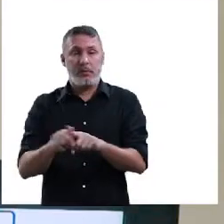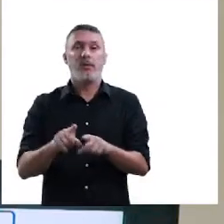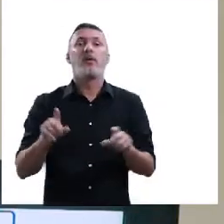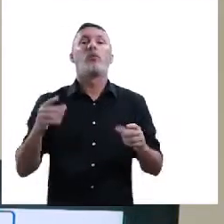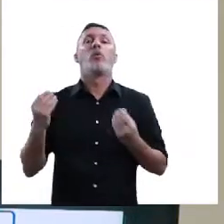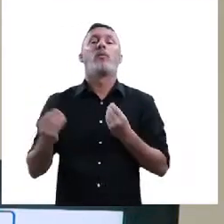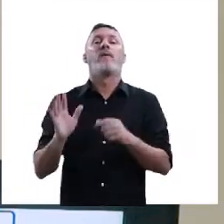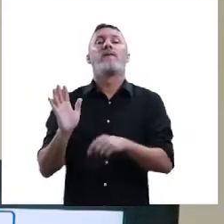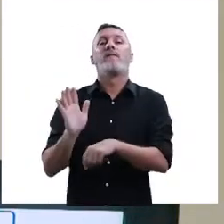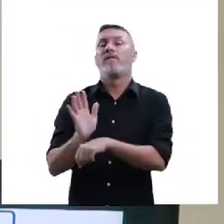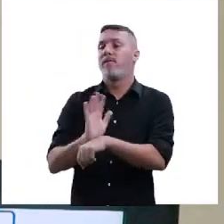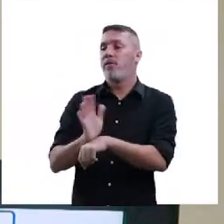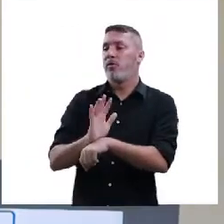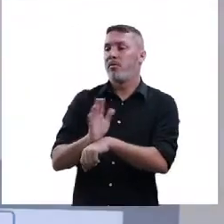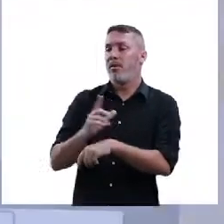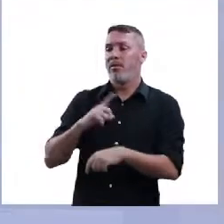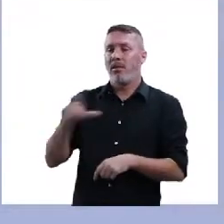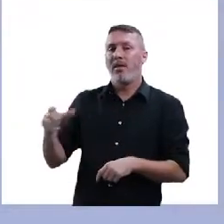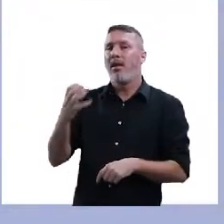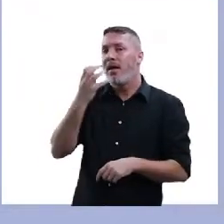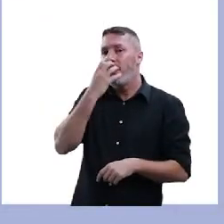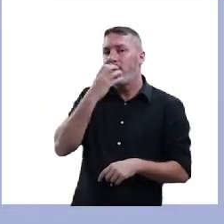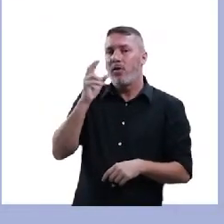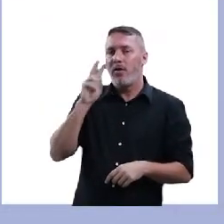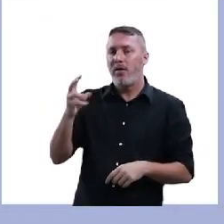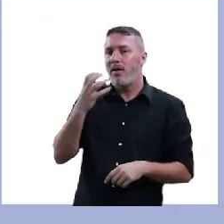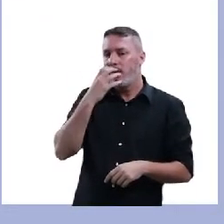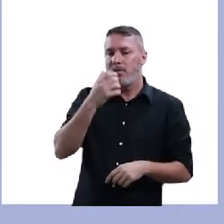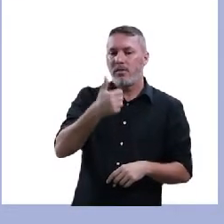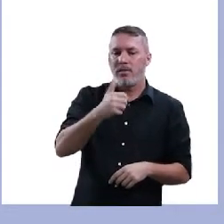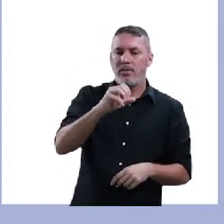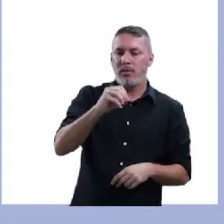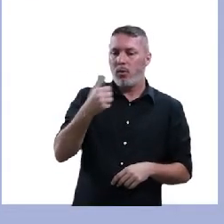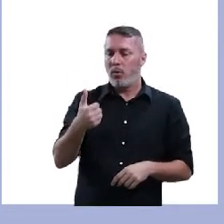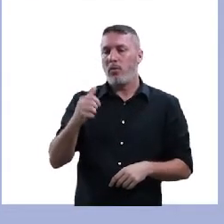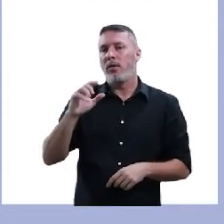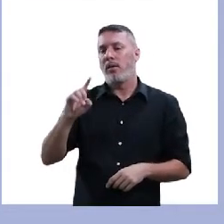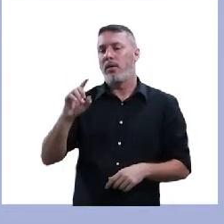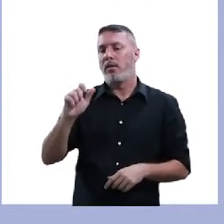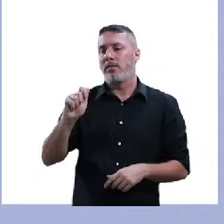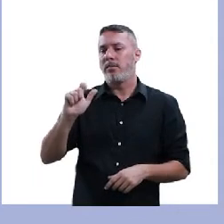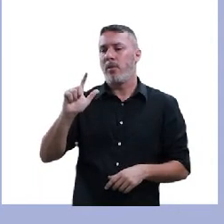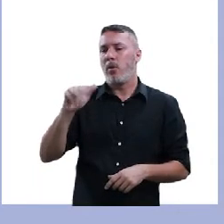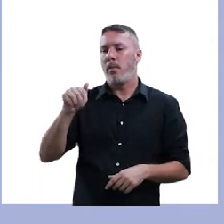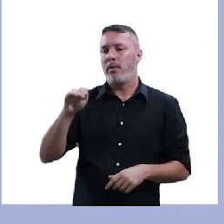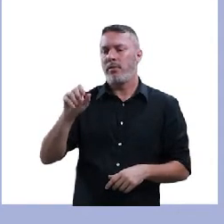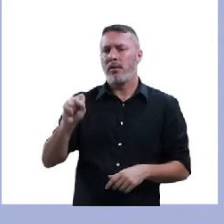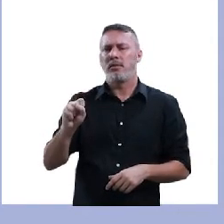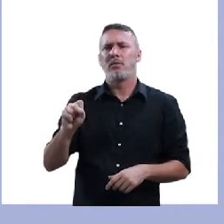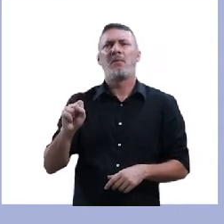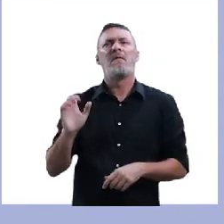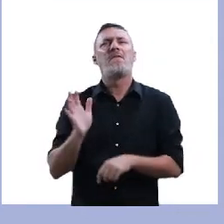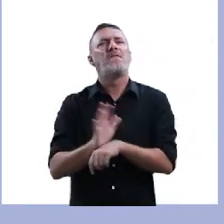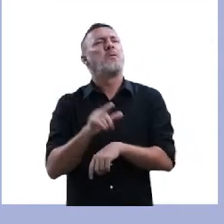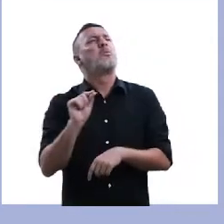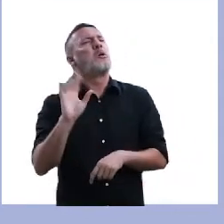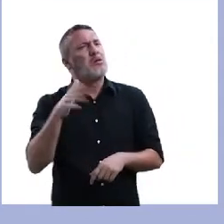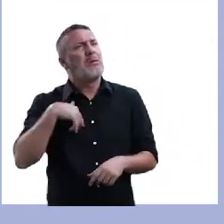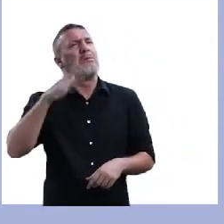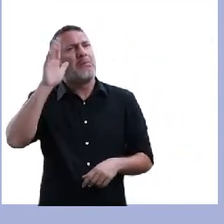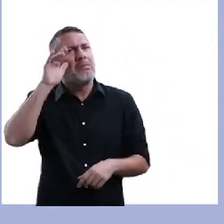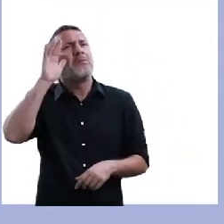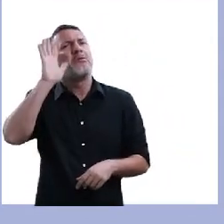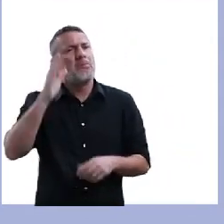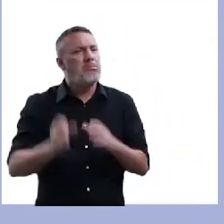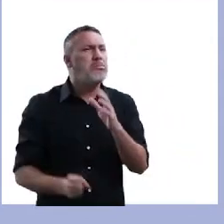de filme, é o filme 101 Dálmatas, é o longa-metragem 101 Dálmatas. O que ele trata ali, prof? Eu já assisti várias vezes em